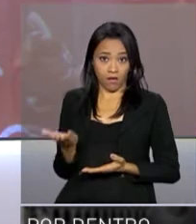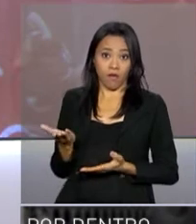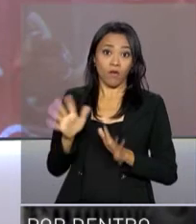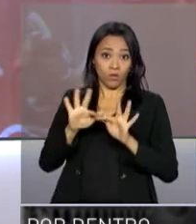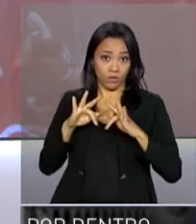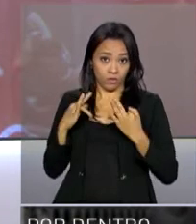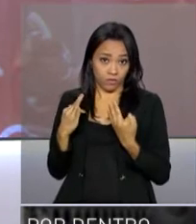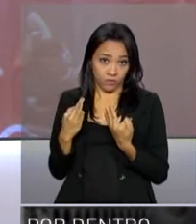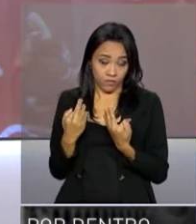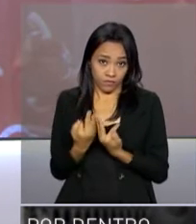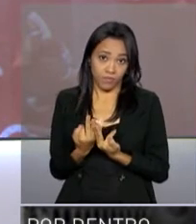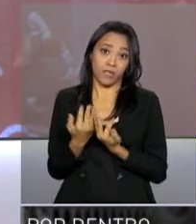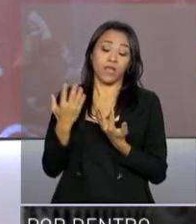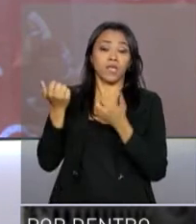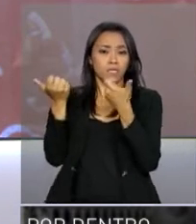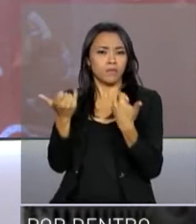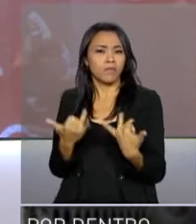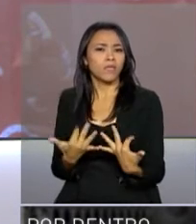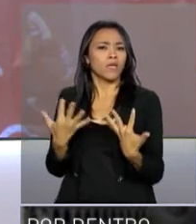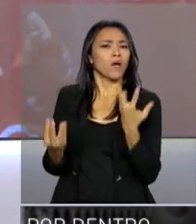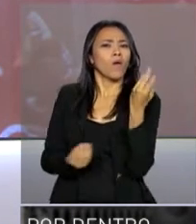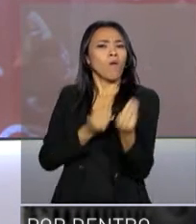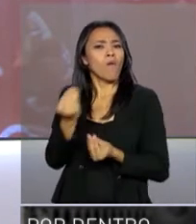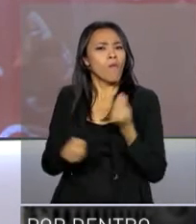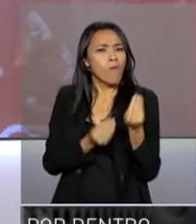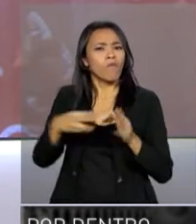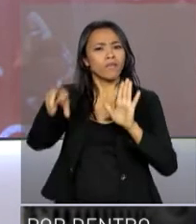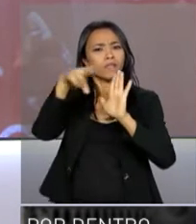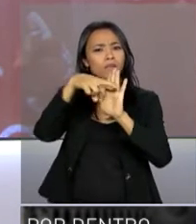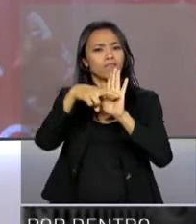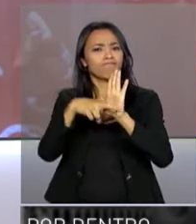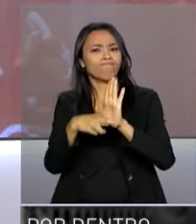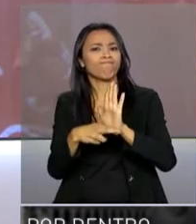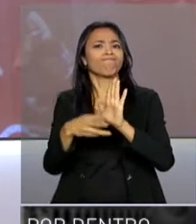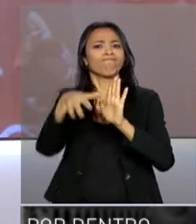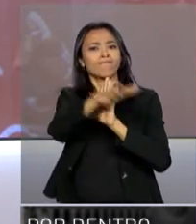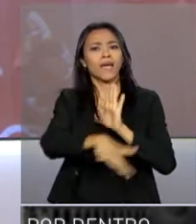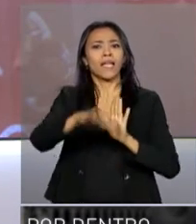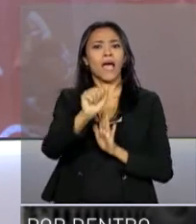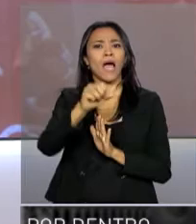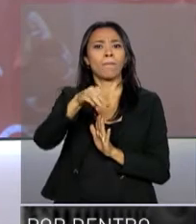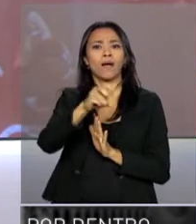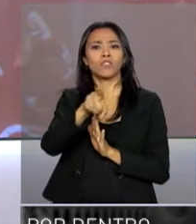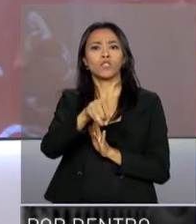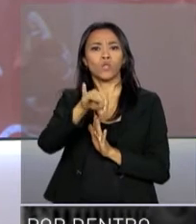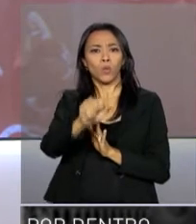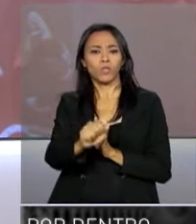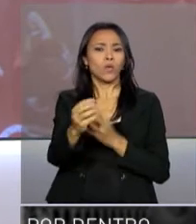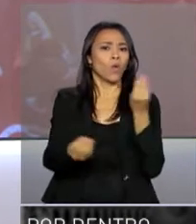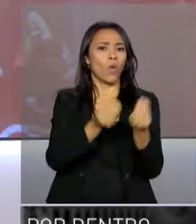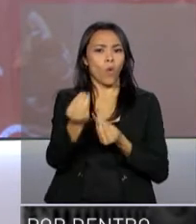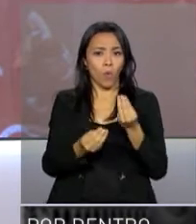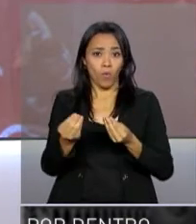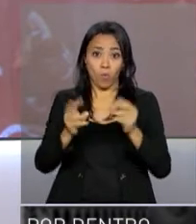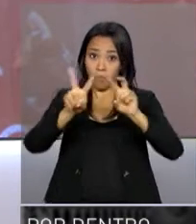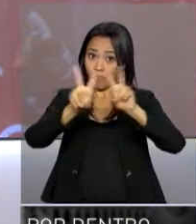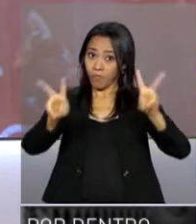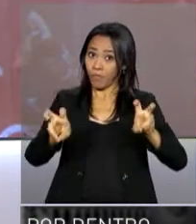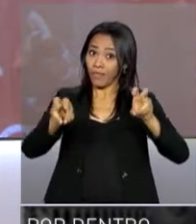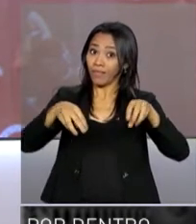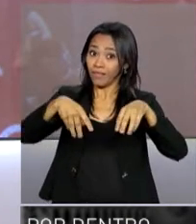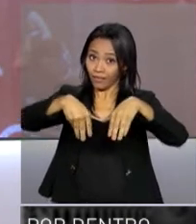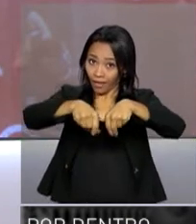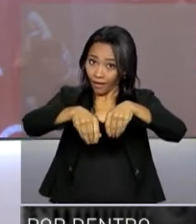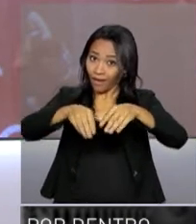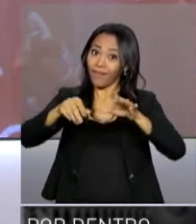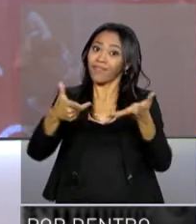desenvolvimento agrário explica como se dará a regularização fundiária da Amazônia por meio do programa Terra Legal que consta na